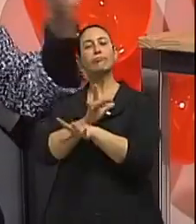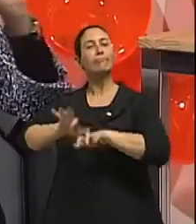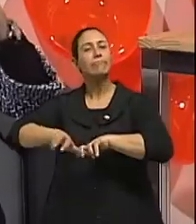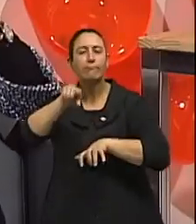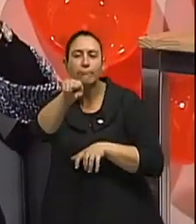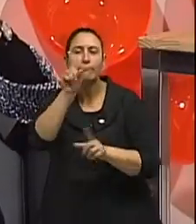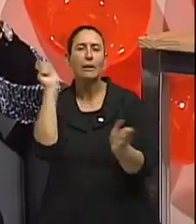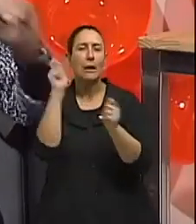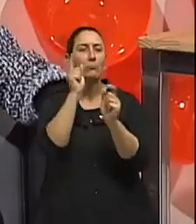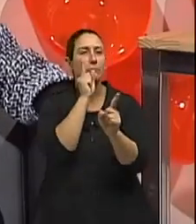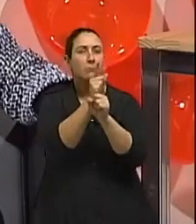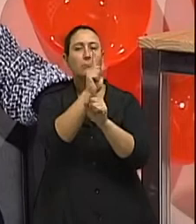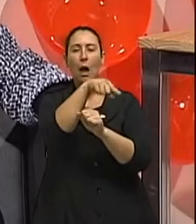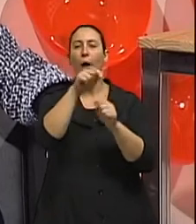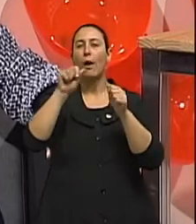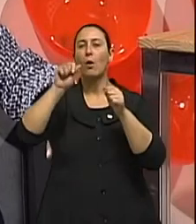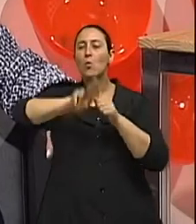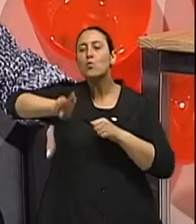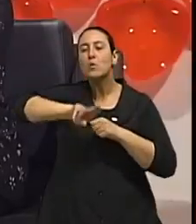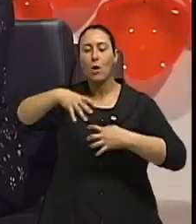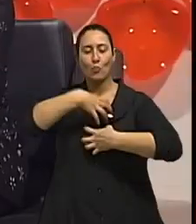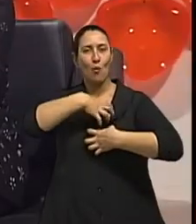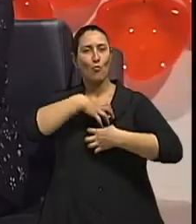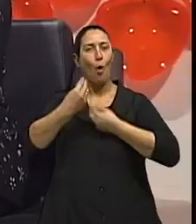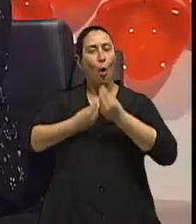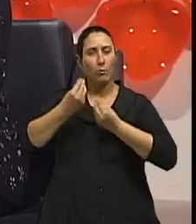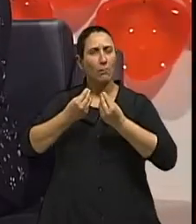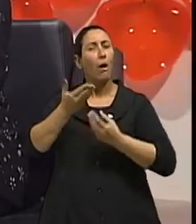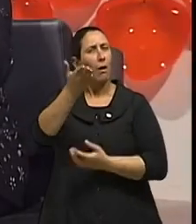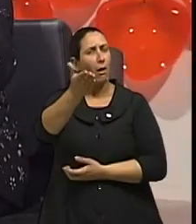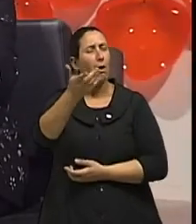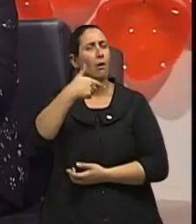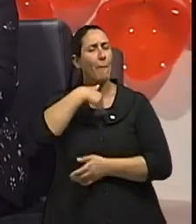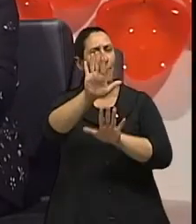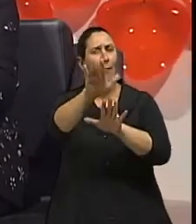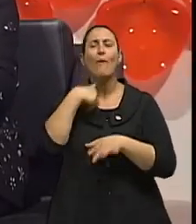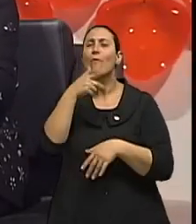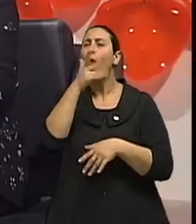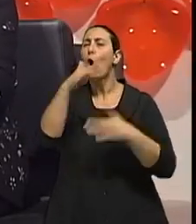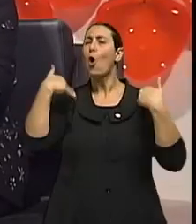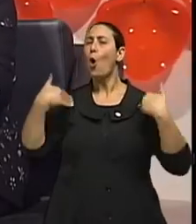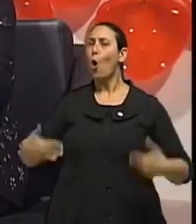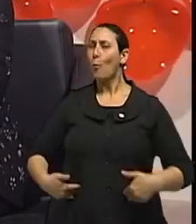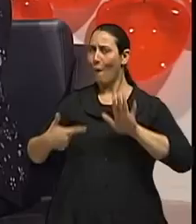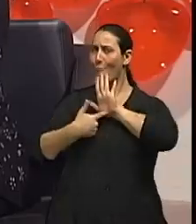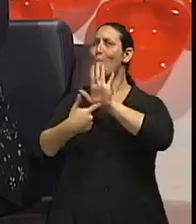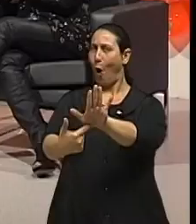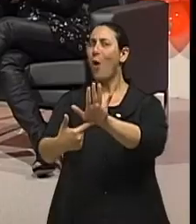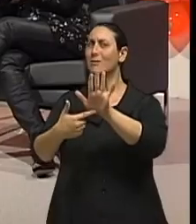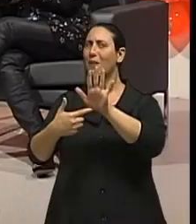da pessoa com a realidade objetiva. E o corpo, vão voltar à questão do corpo fala, né? Até porque